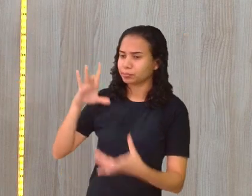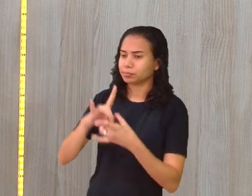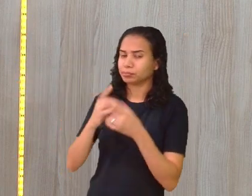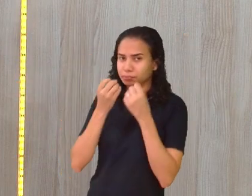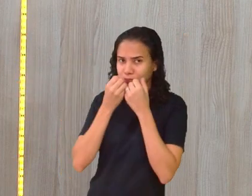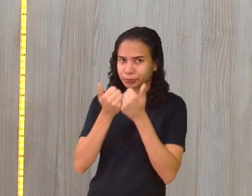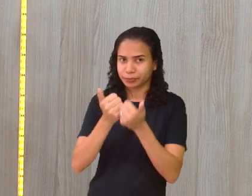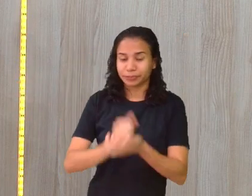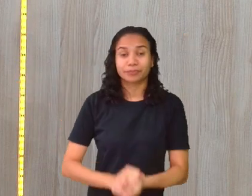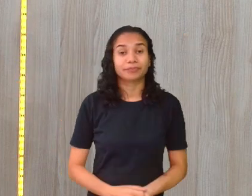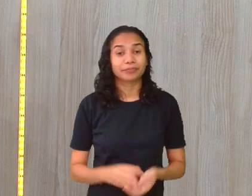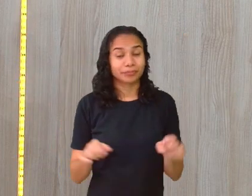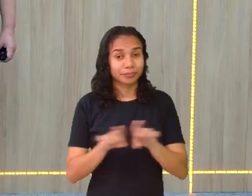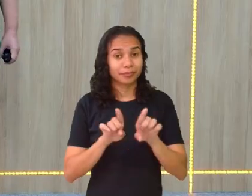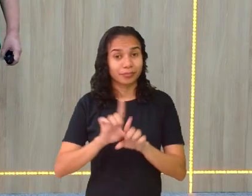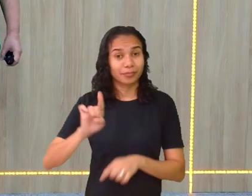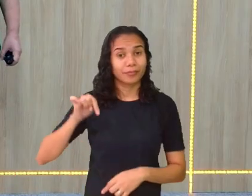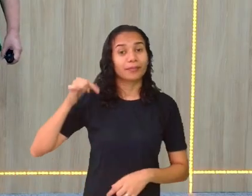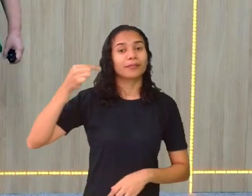tópico,